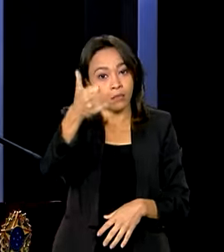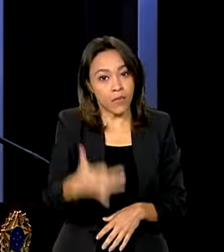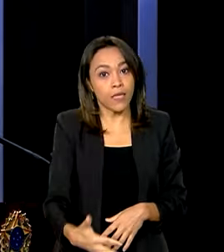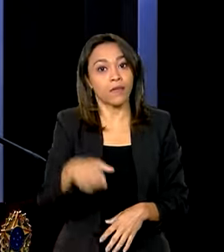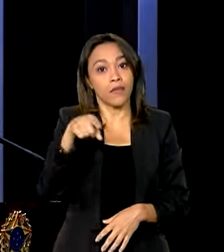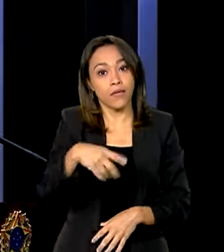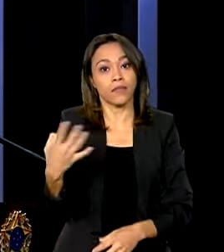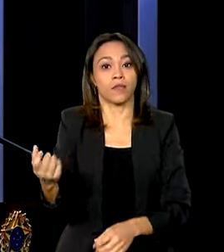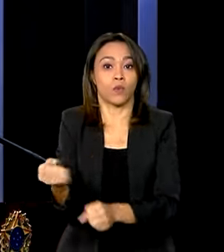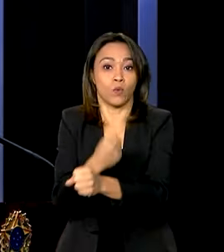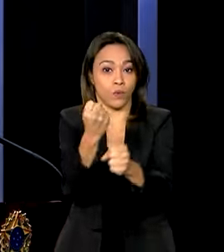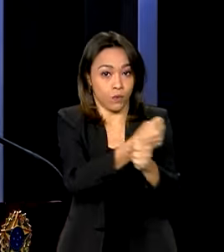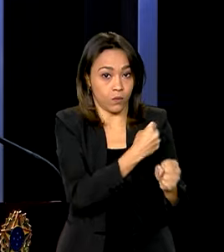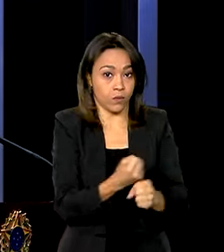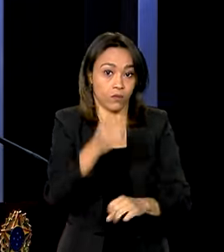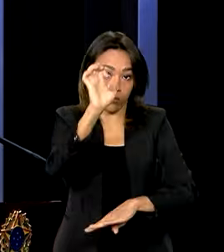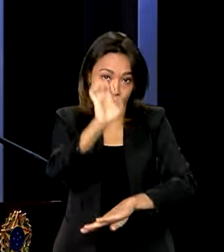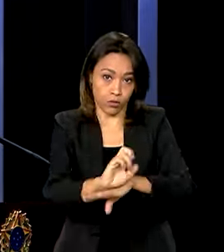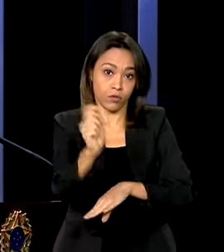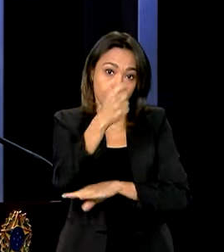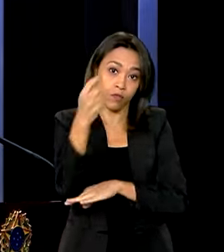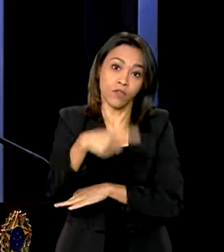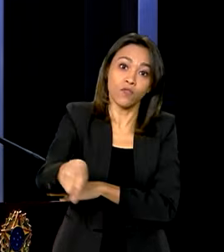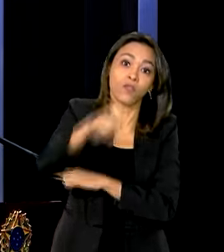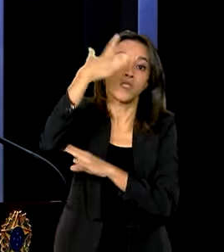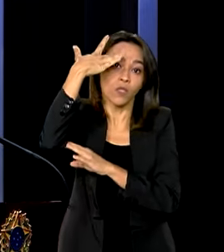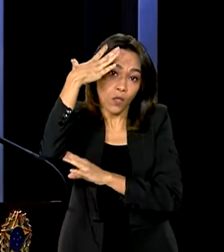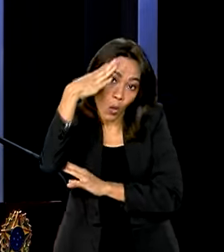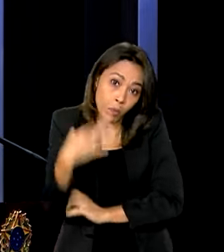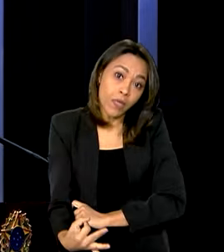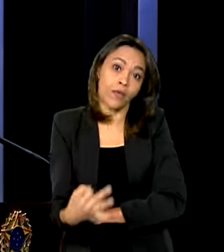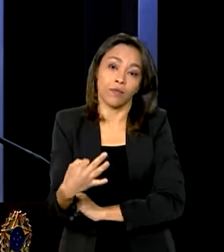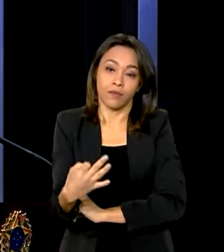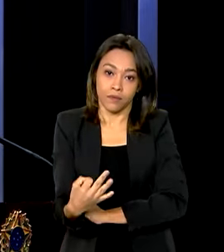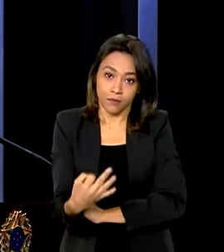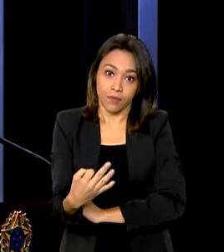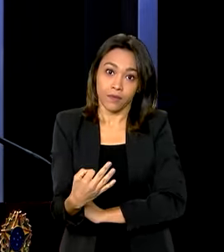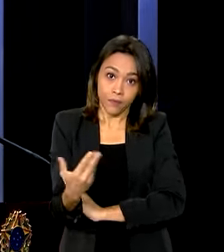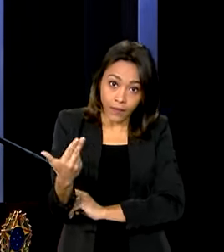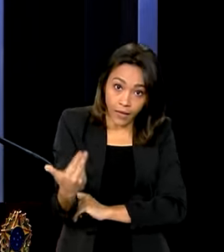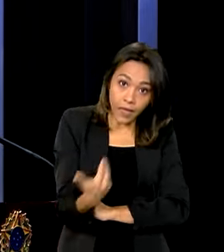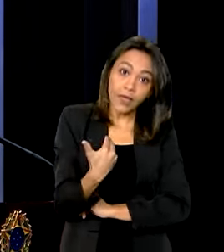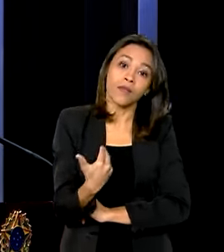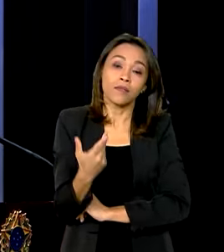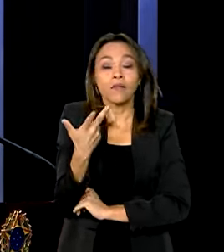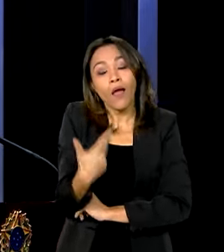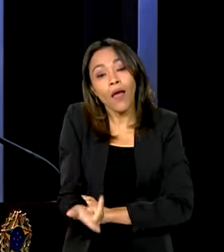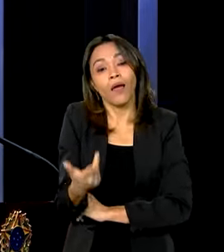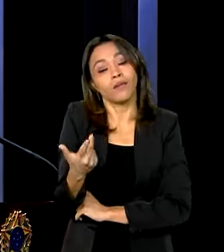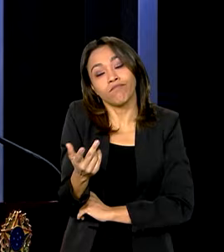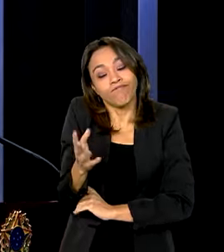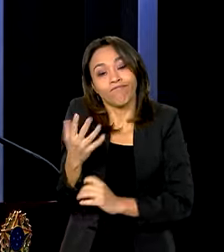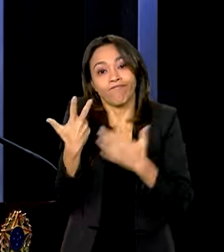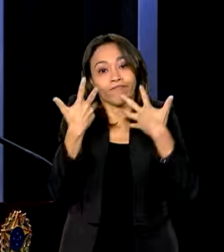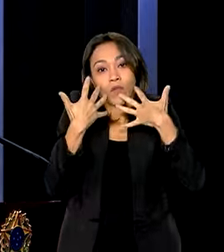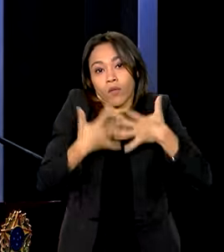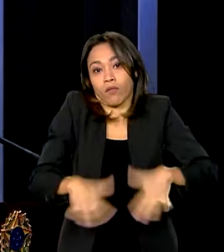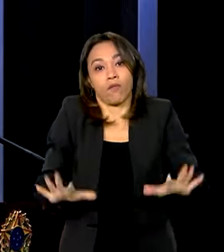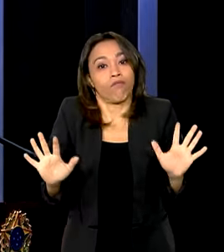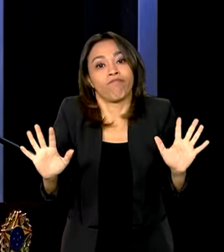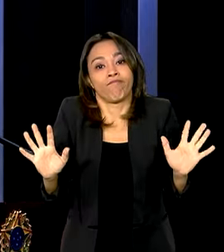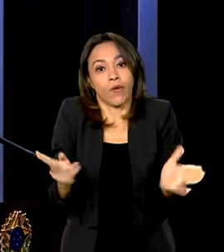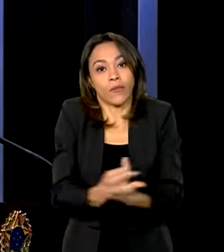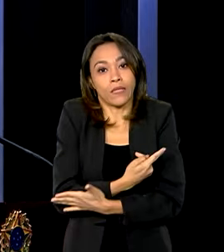tenham essa compreensão. Esse é o novo normal. Este é o novo normal. E isso nós